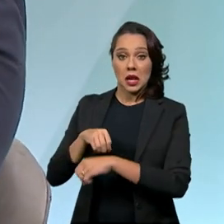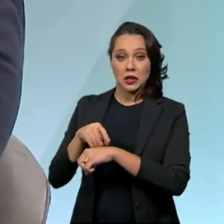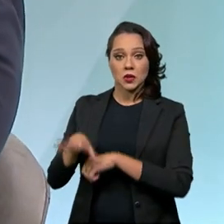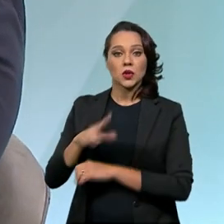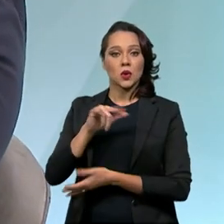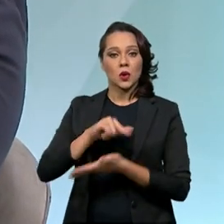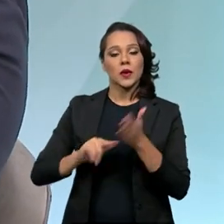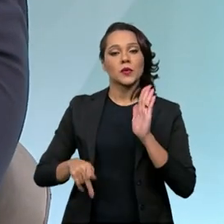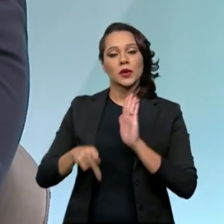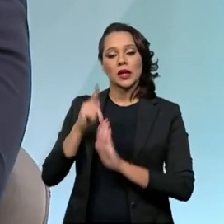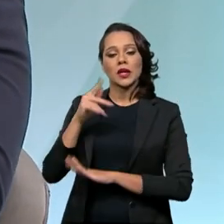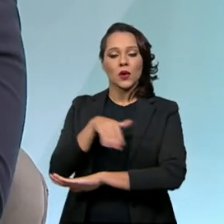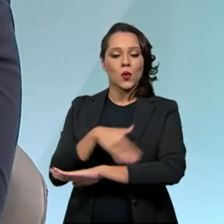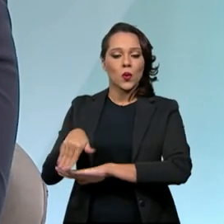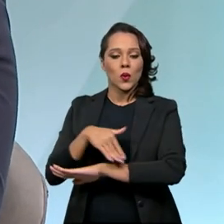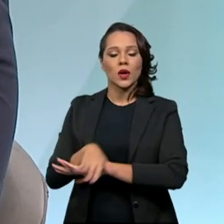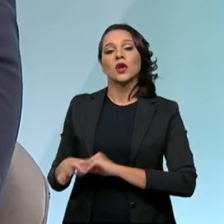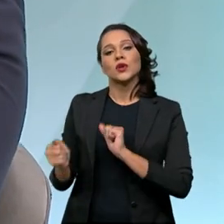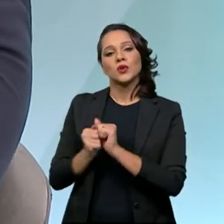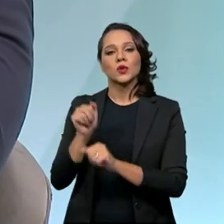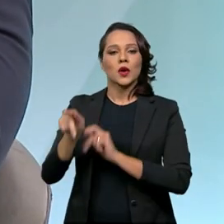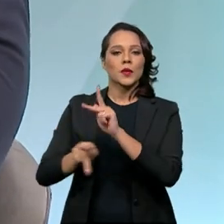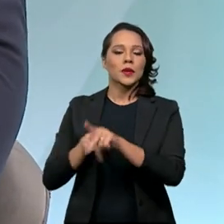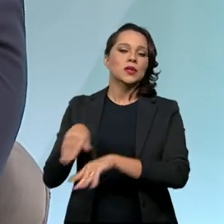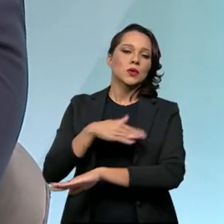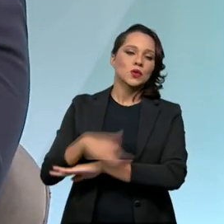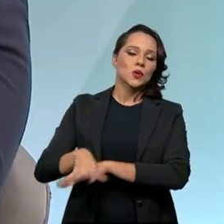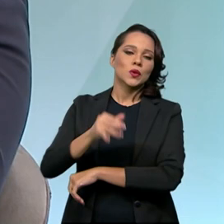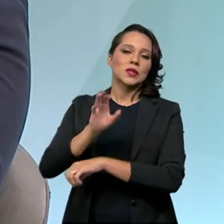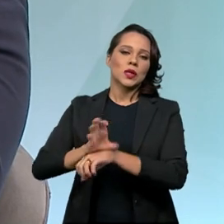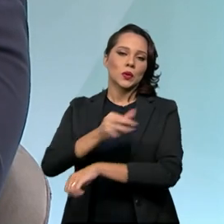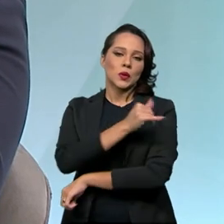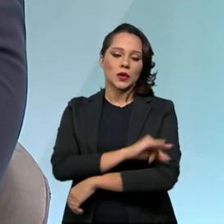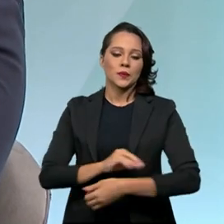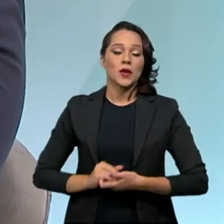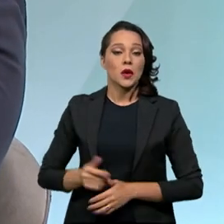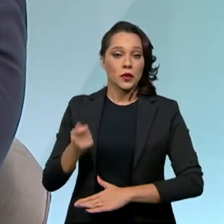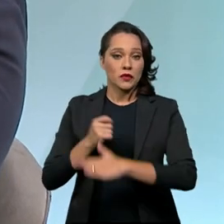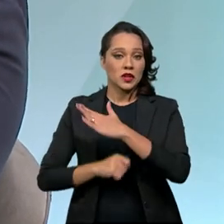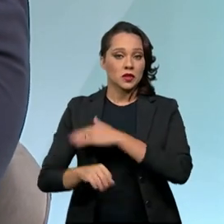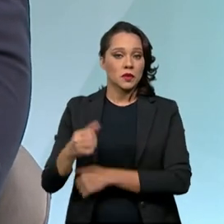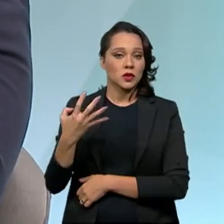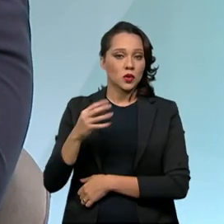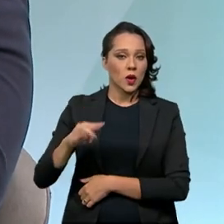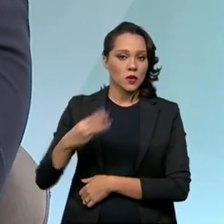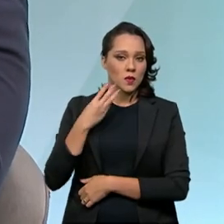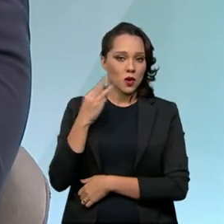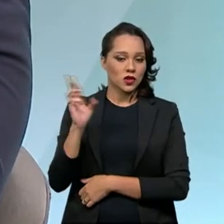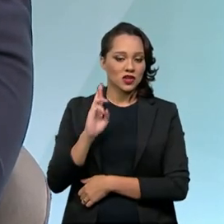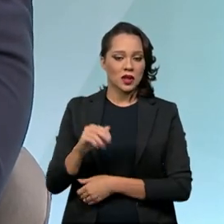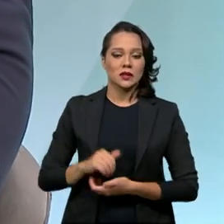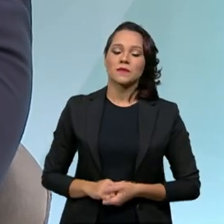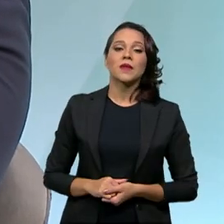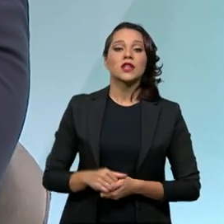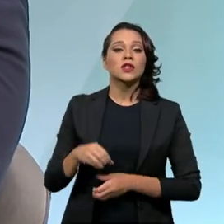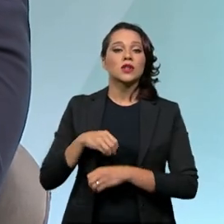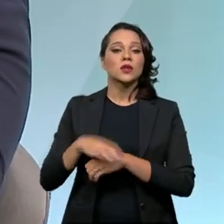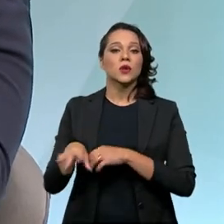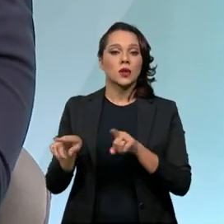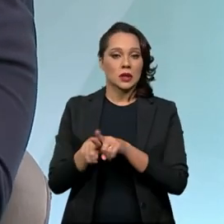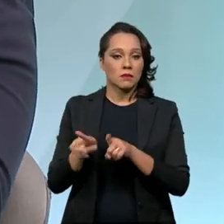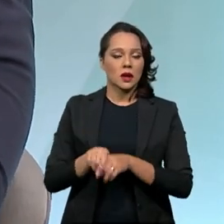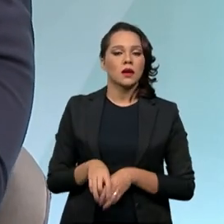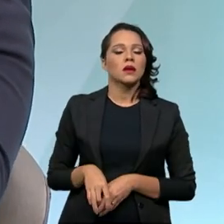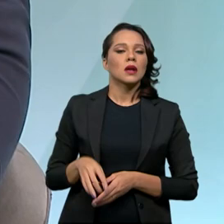portaria de consultório de rua, junto com a população de rua no Rio de Janeiro. Um investimento de cerca de 4 milhões de reais. Nós lançamos também,